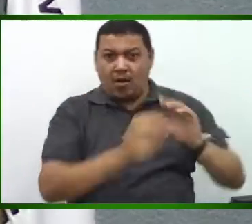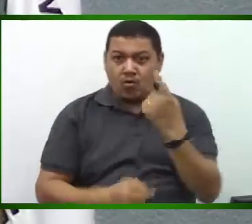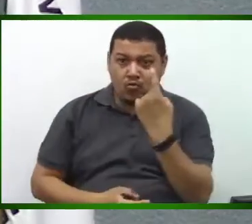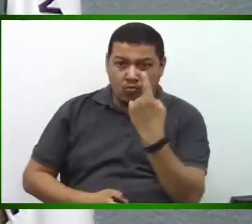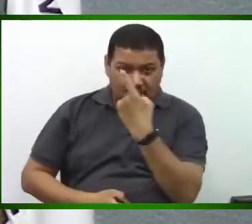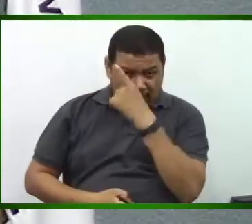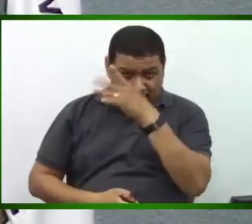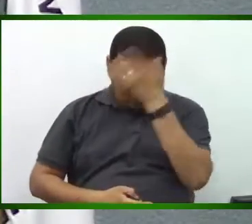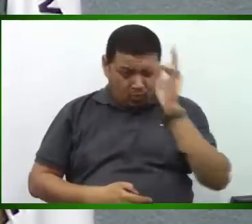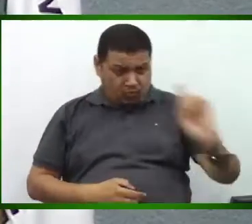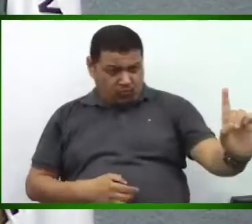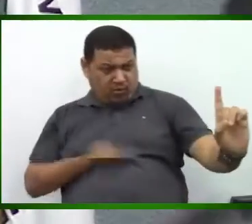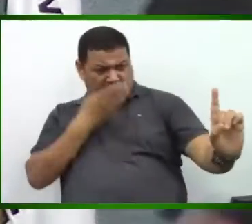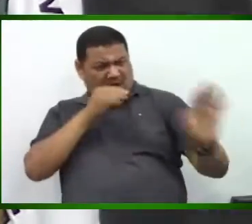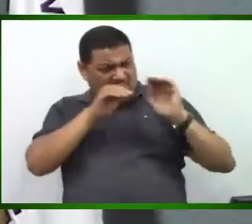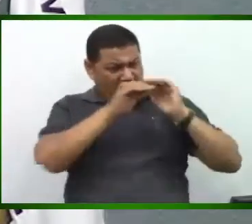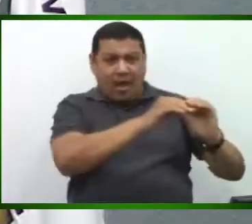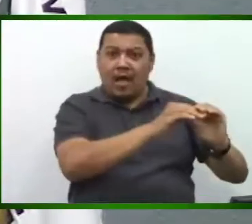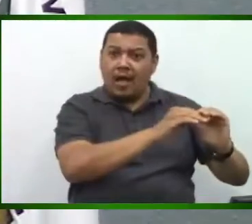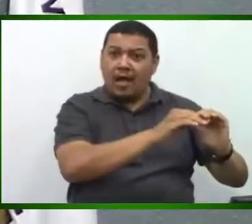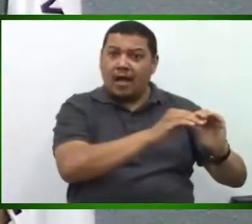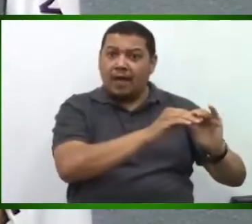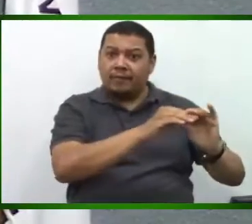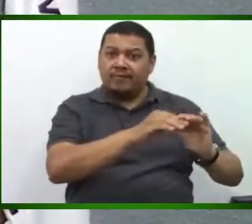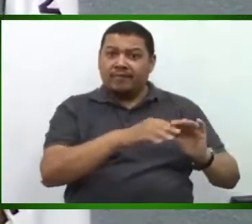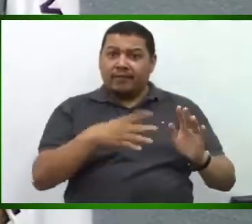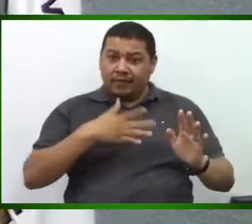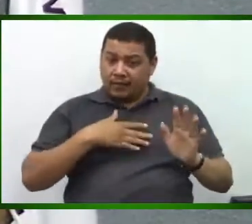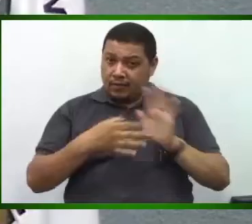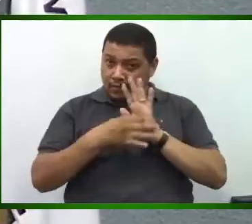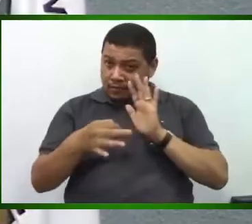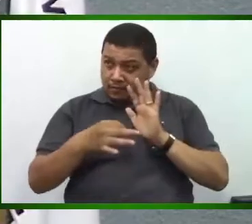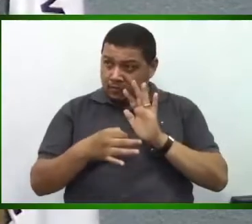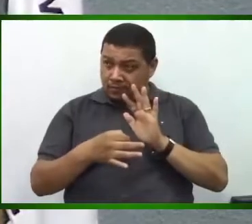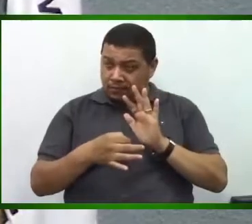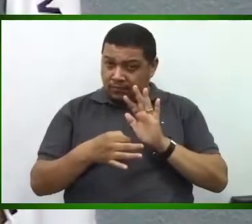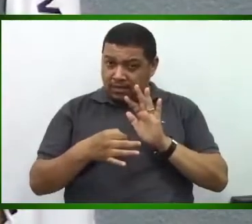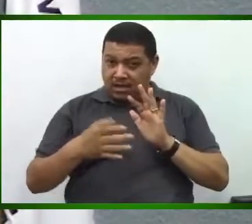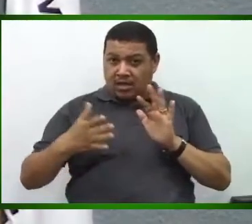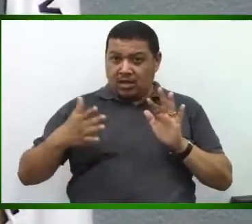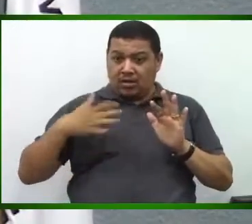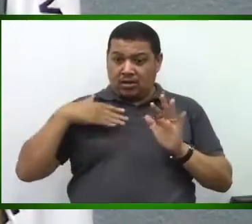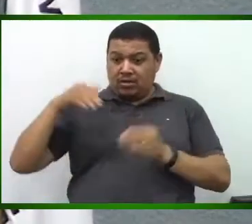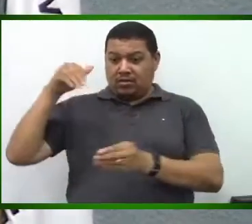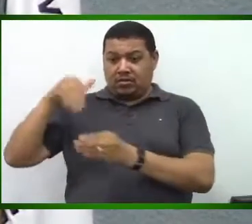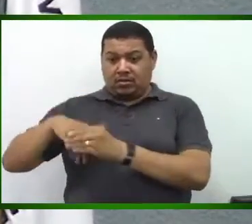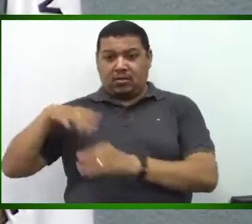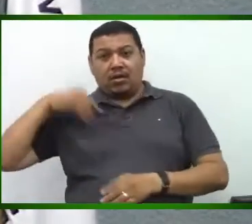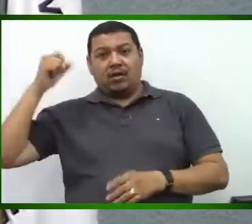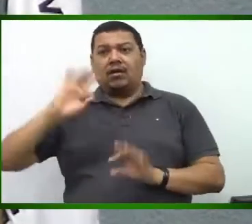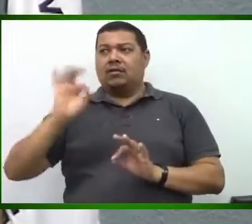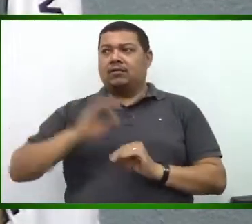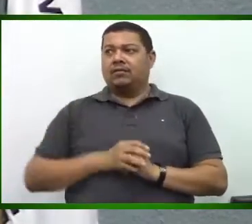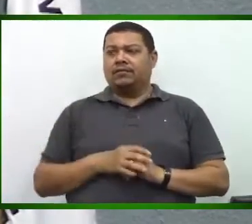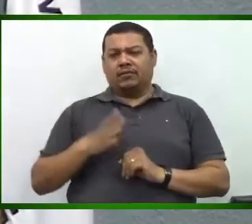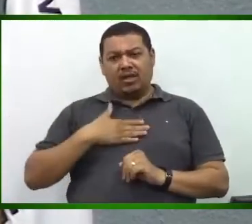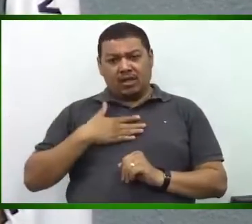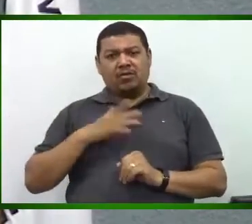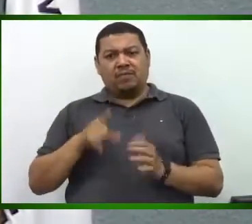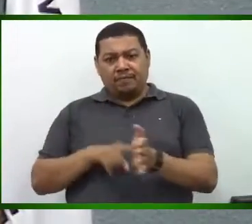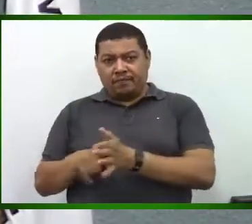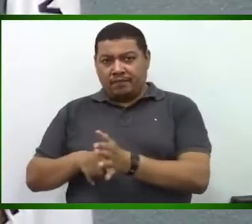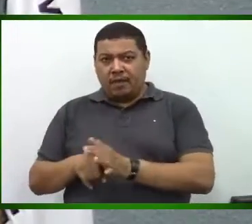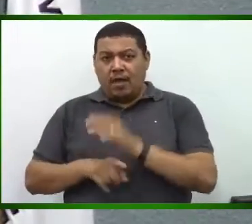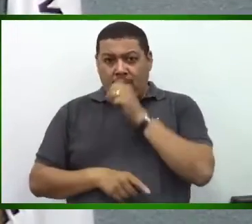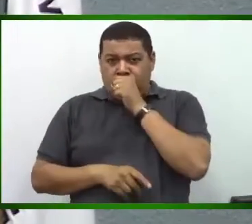E eu entendo que não é para isso que nós fomos eleitos. E eu estava ali pesquisando,